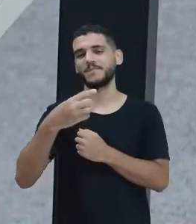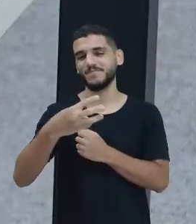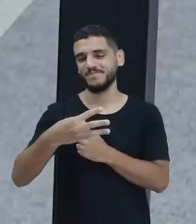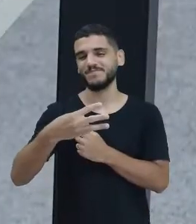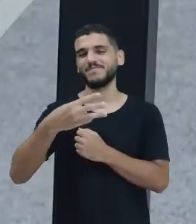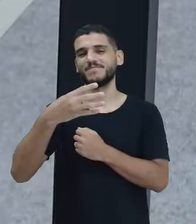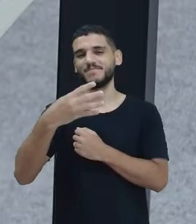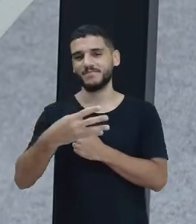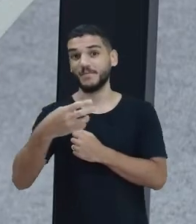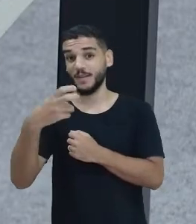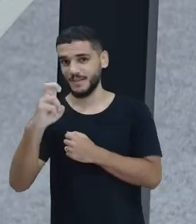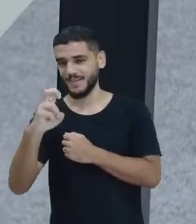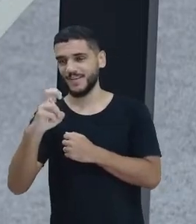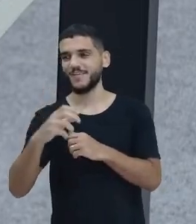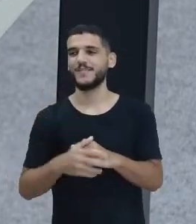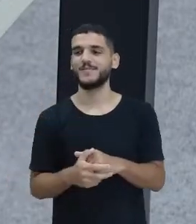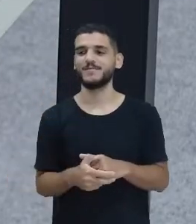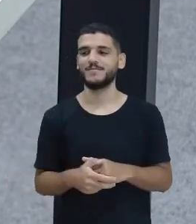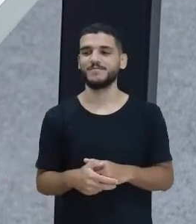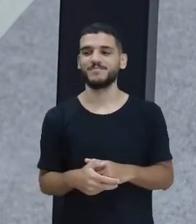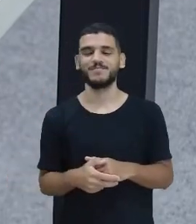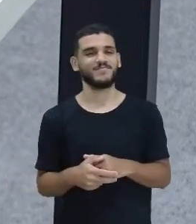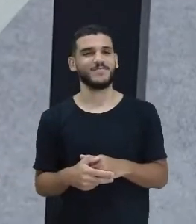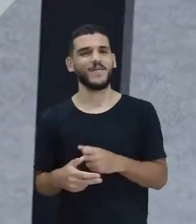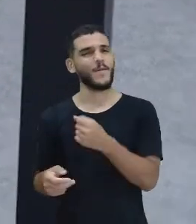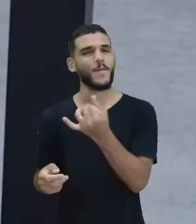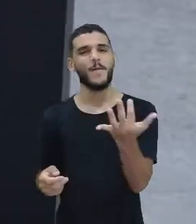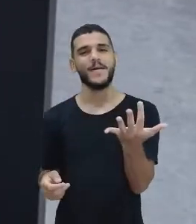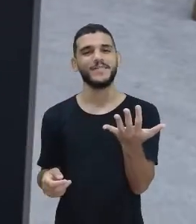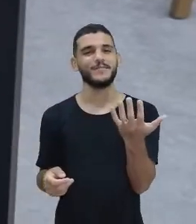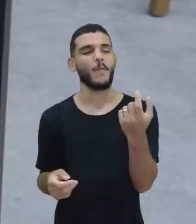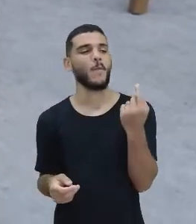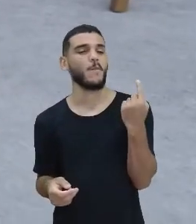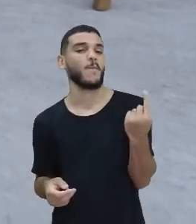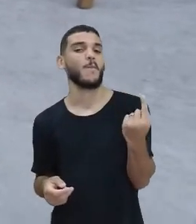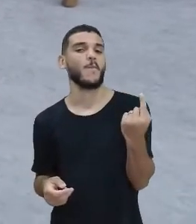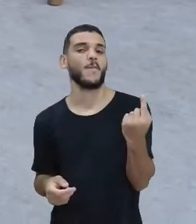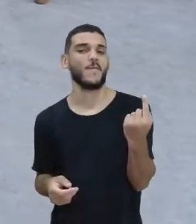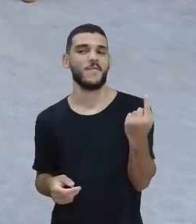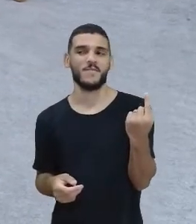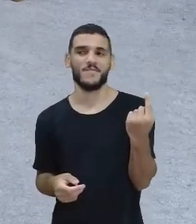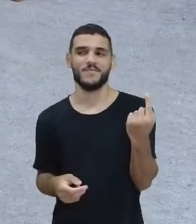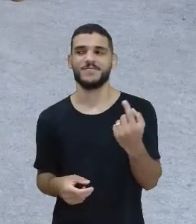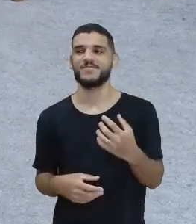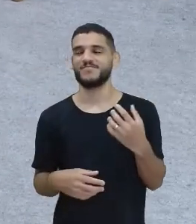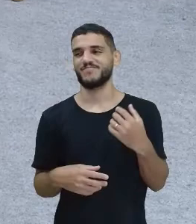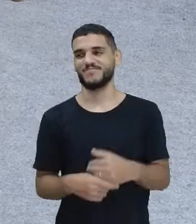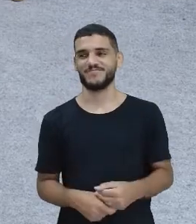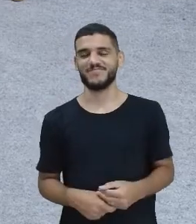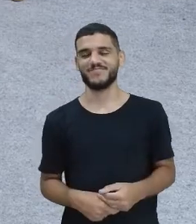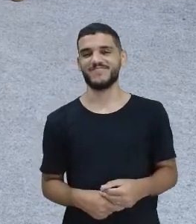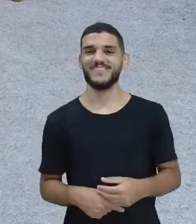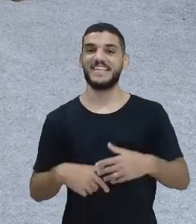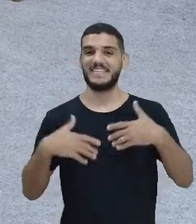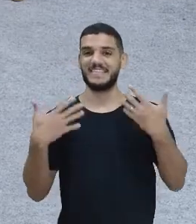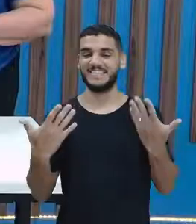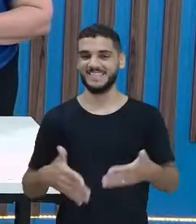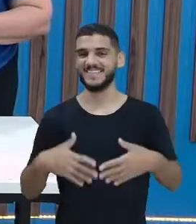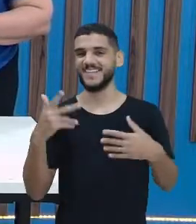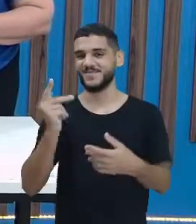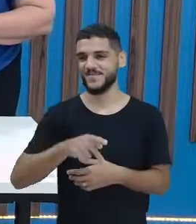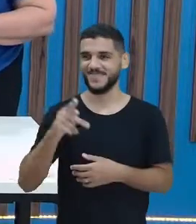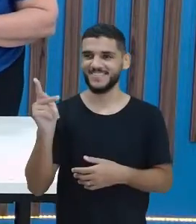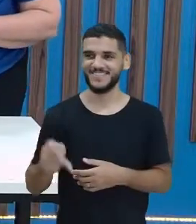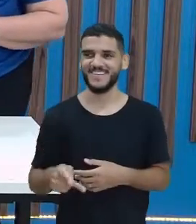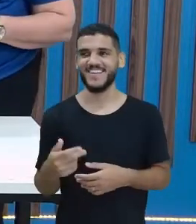três, quatro, cinco. Deixa eu contar quantas professoras Josi tem. Ah, eu só fiz um. Eita, professora Josi. É,